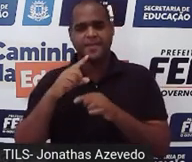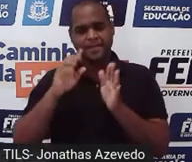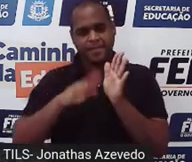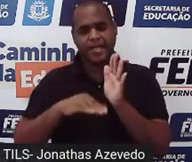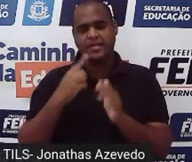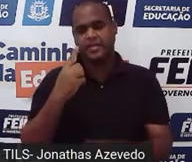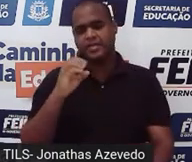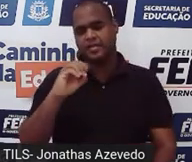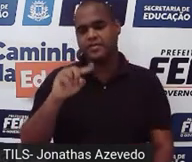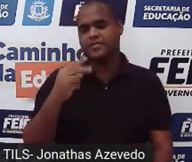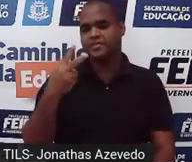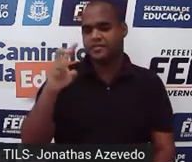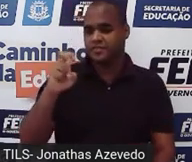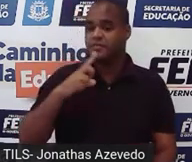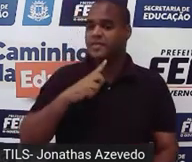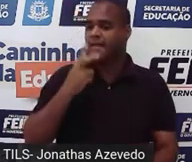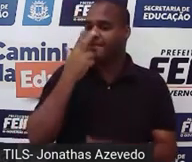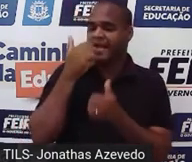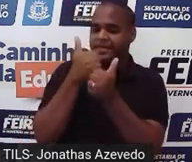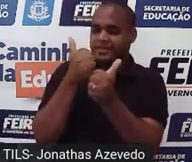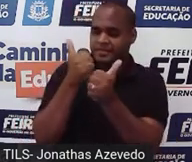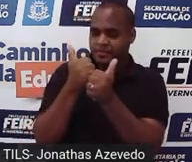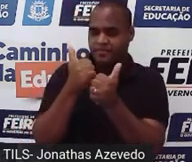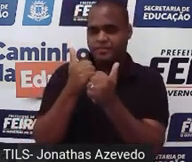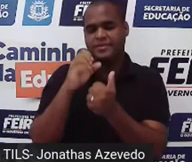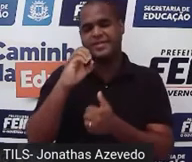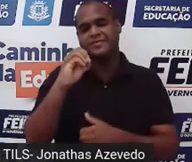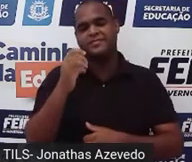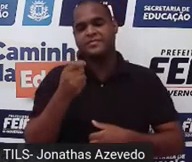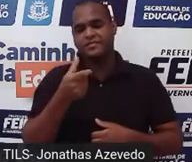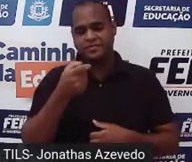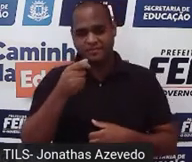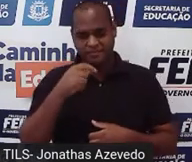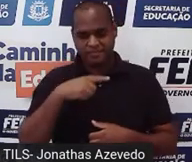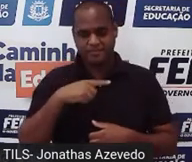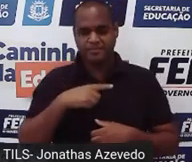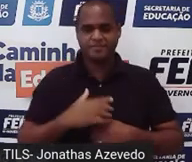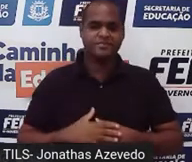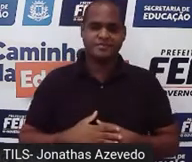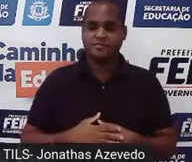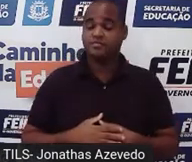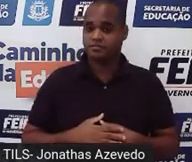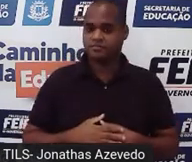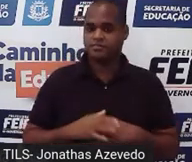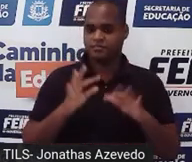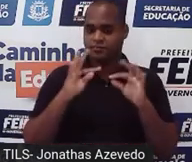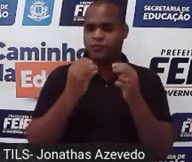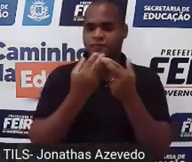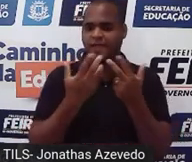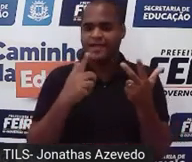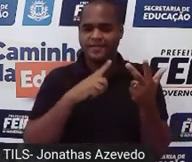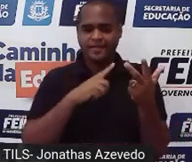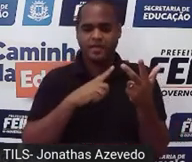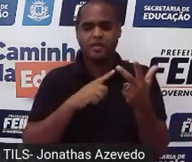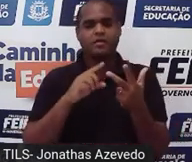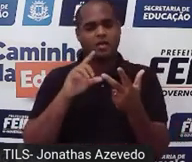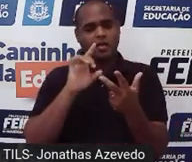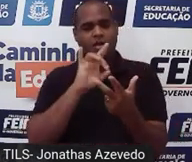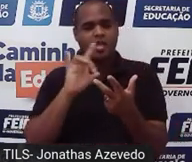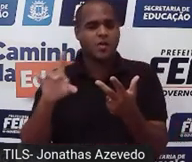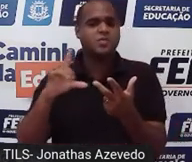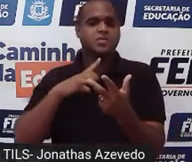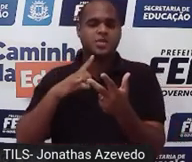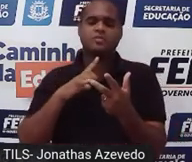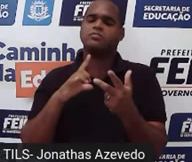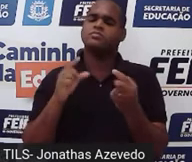então, ele fica mais próximo do 0, tá bom? O que é que todas essas frações unitárias têm